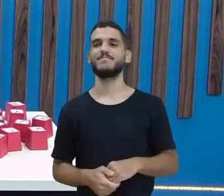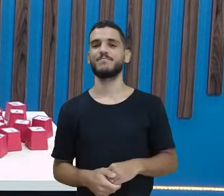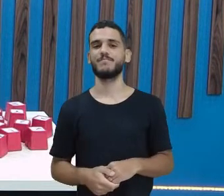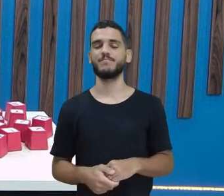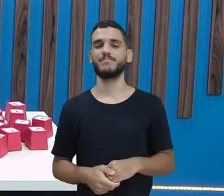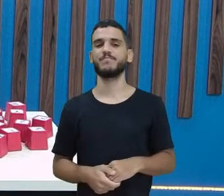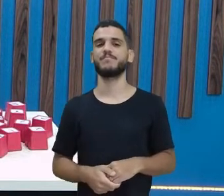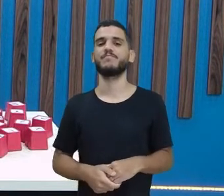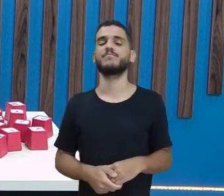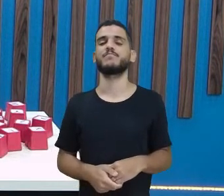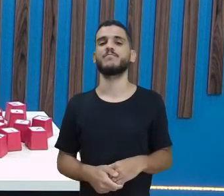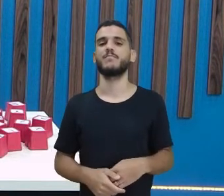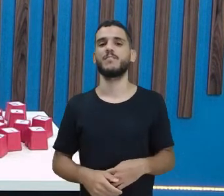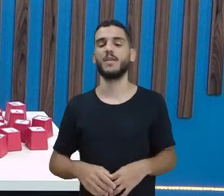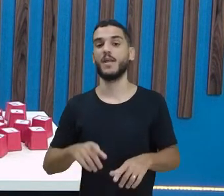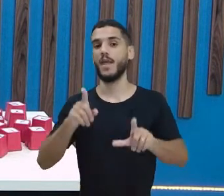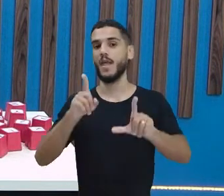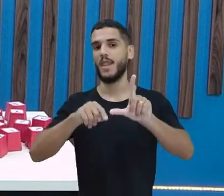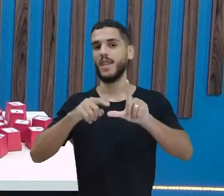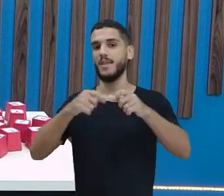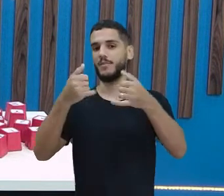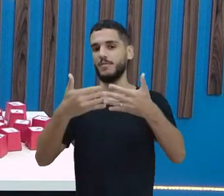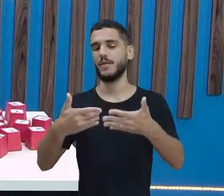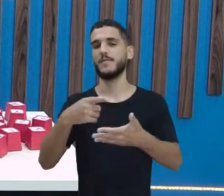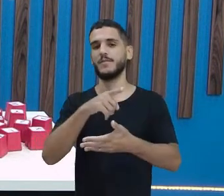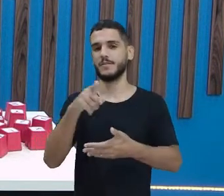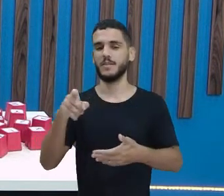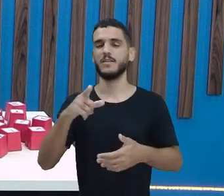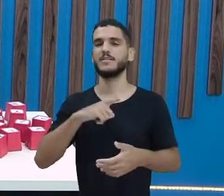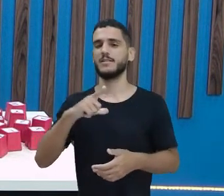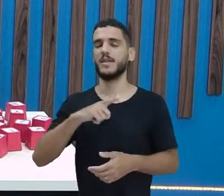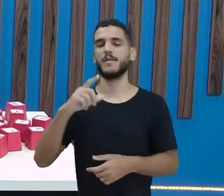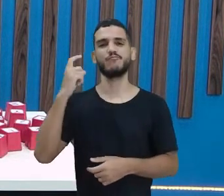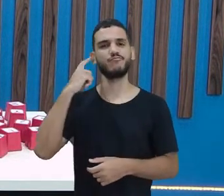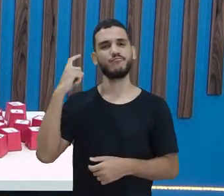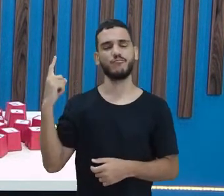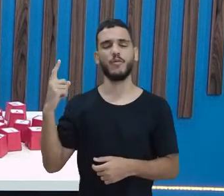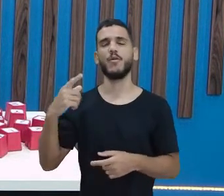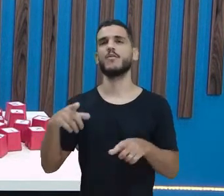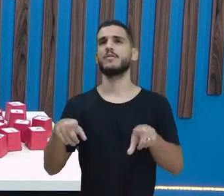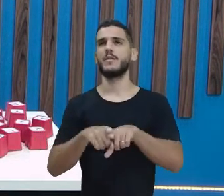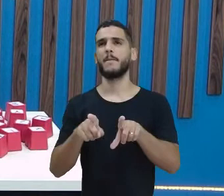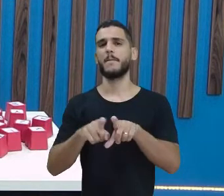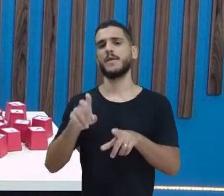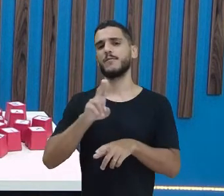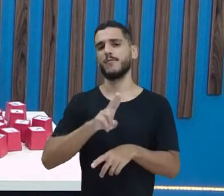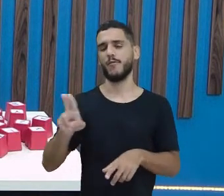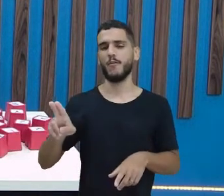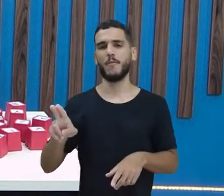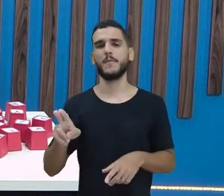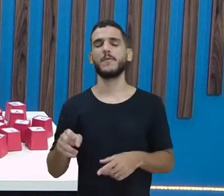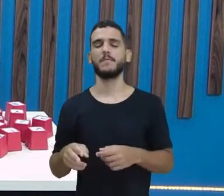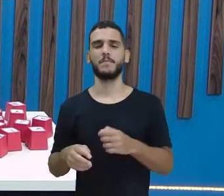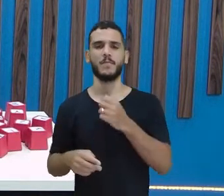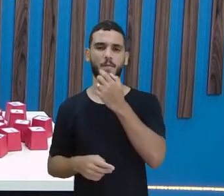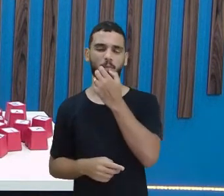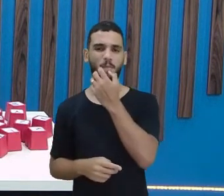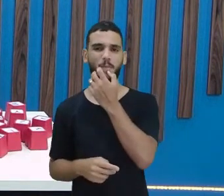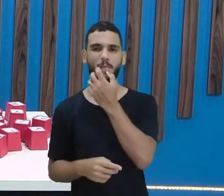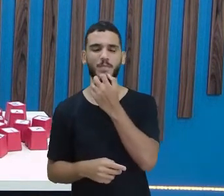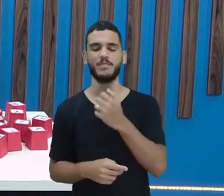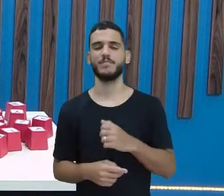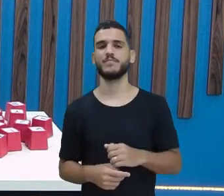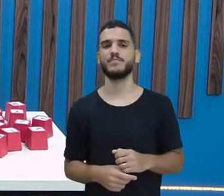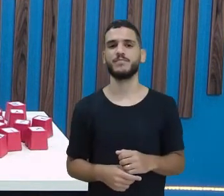como eu falei pra vocês, ela tem sons, não é? Tem o nome, mas ela tem sons também.